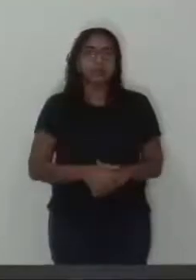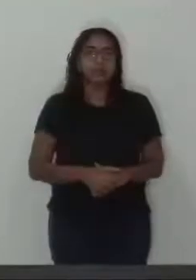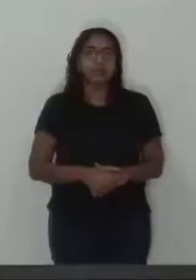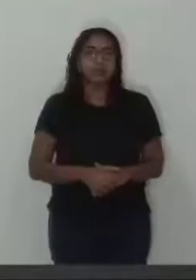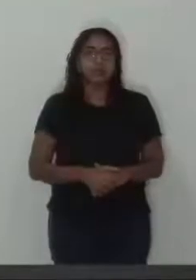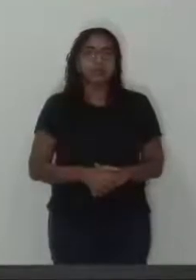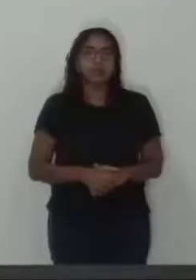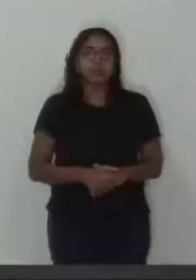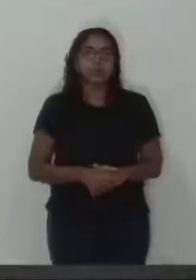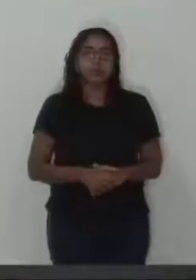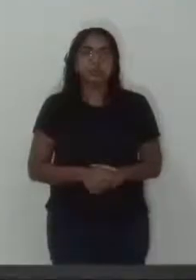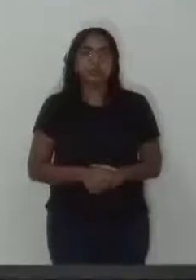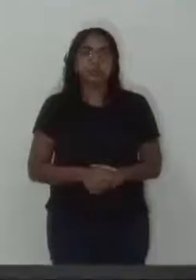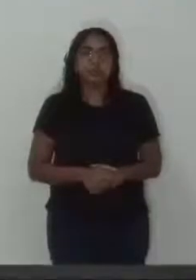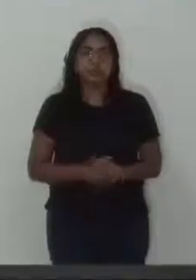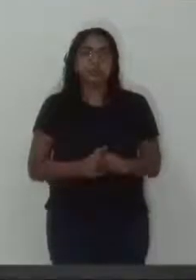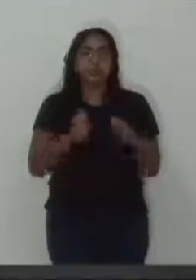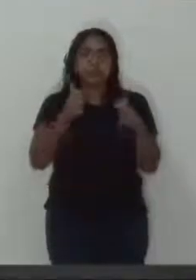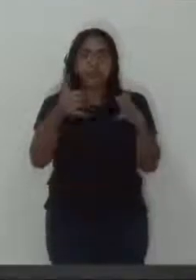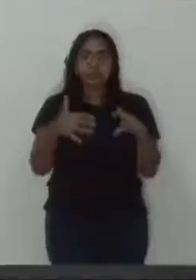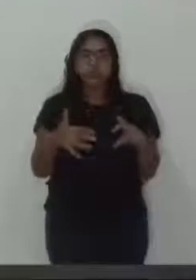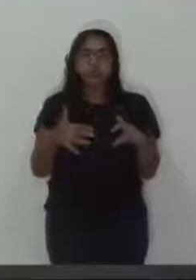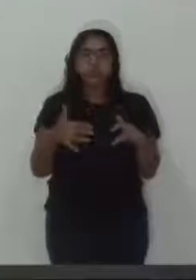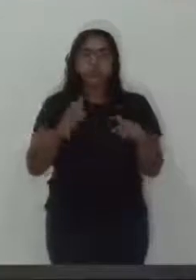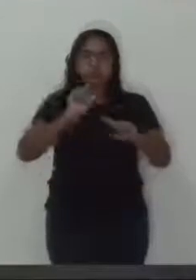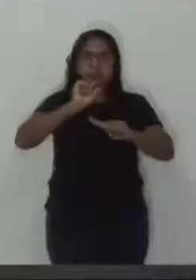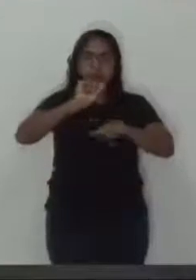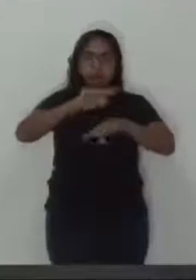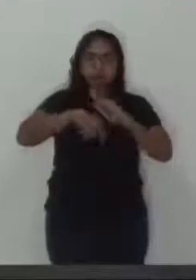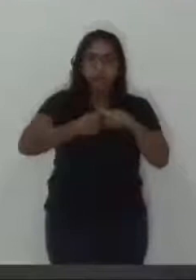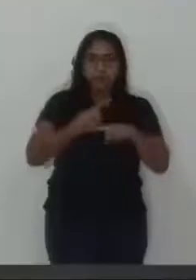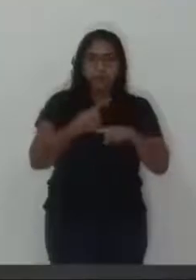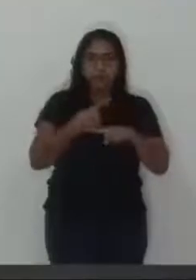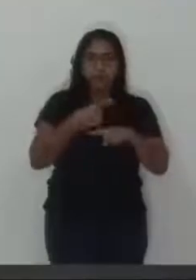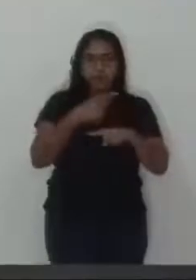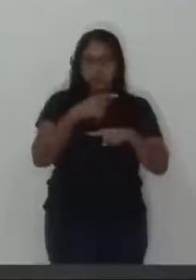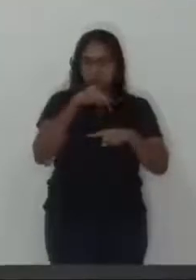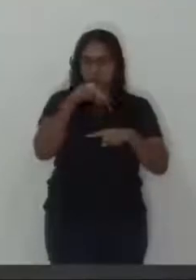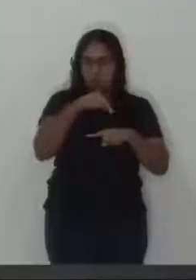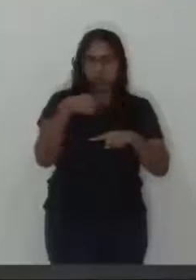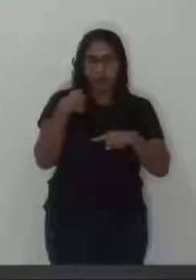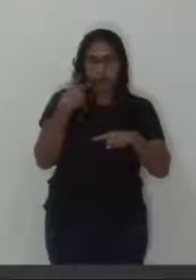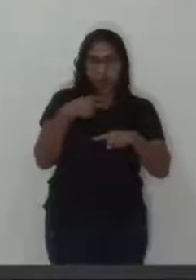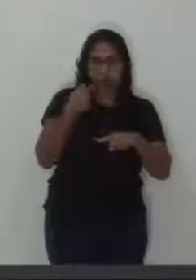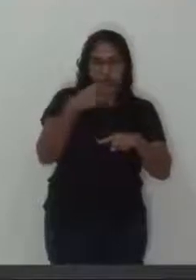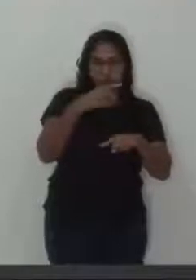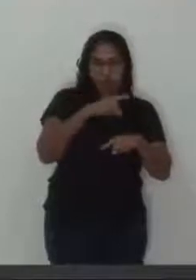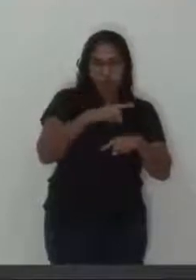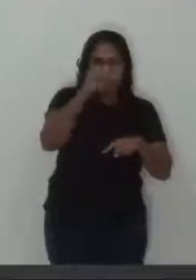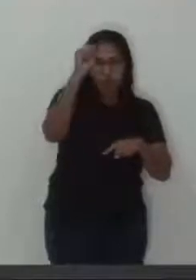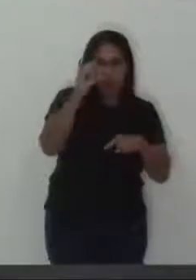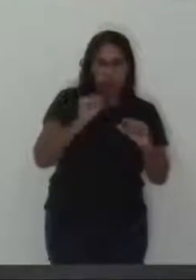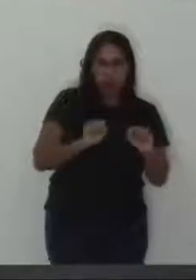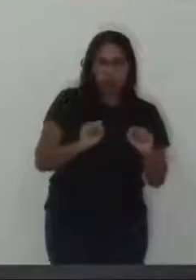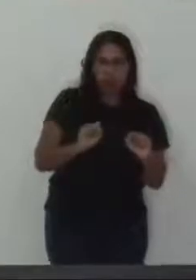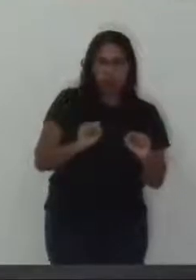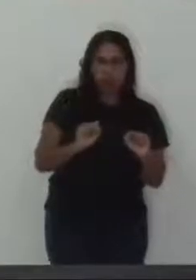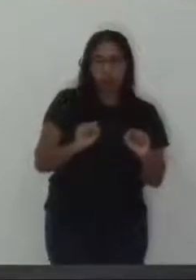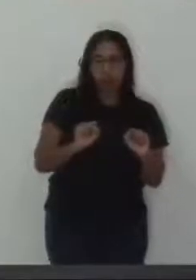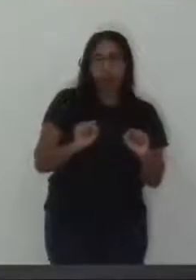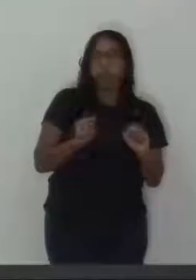questão de ordem, vai ser colocado para pronunciamento de lideranças somente no final? É tudo junto.